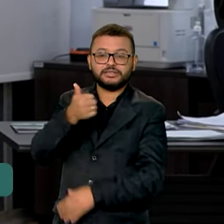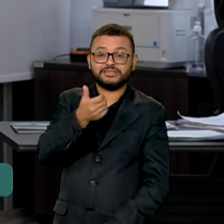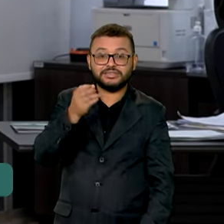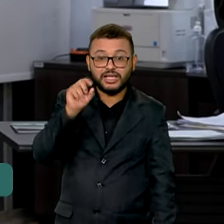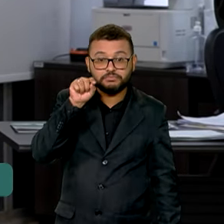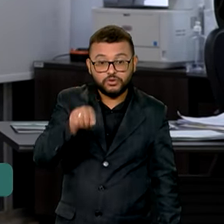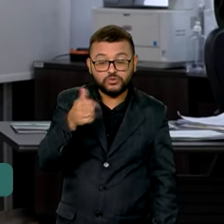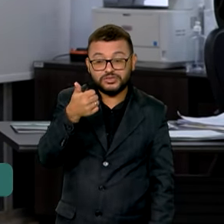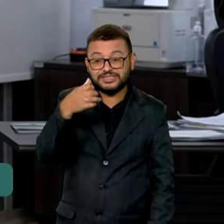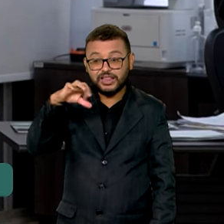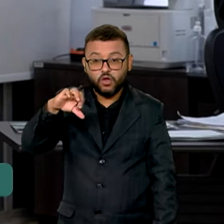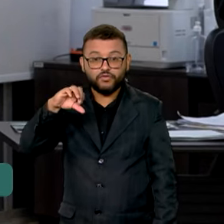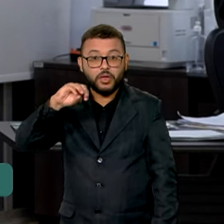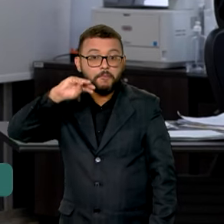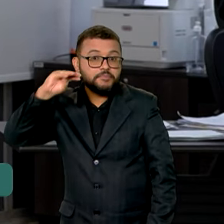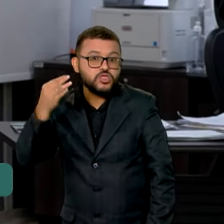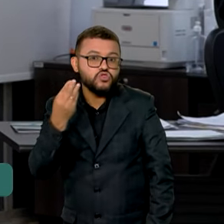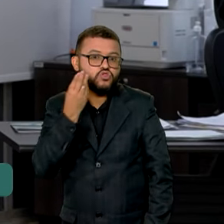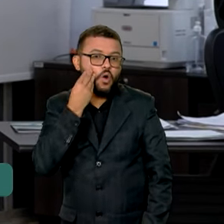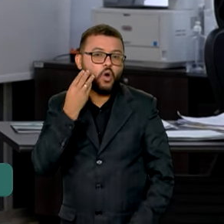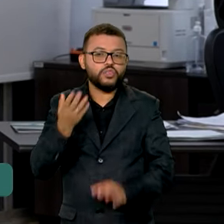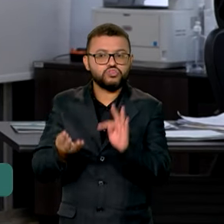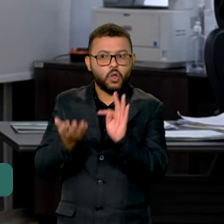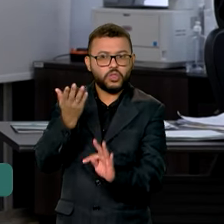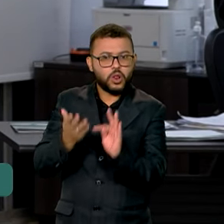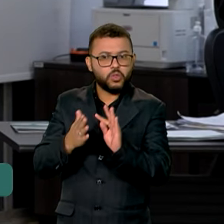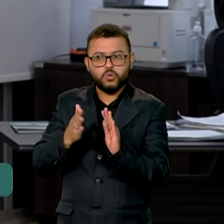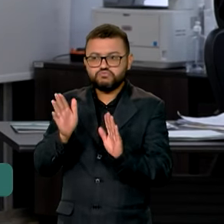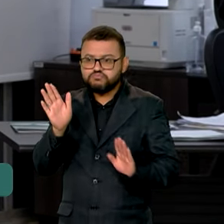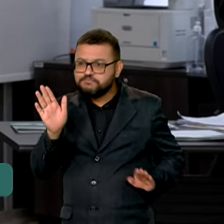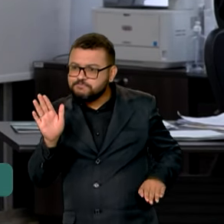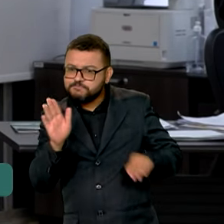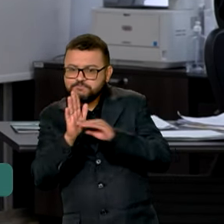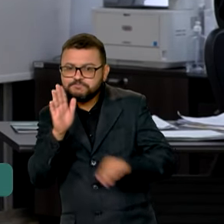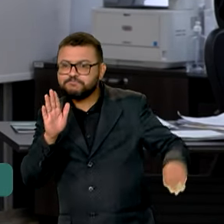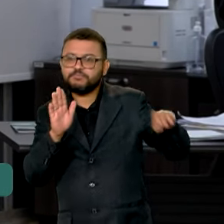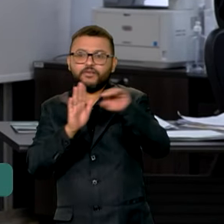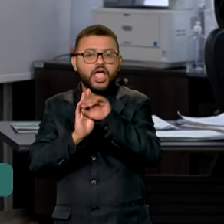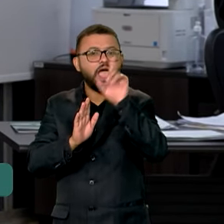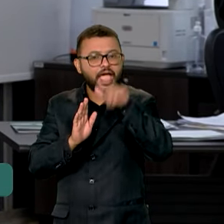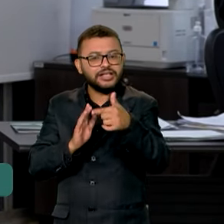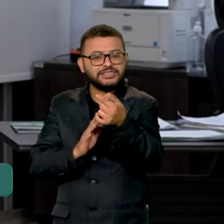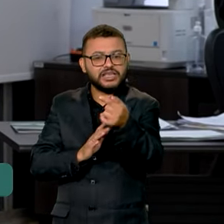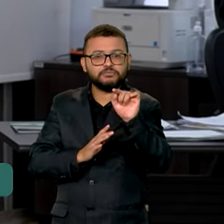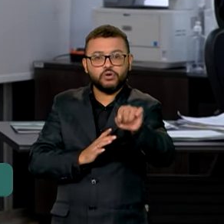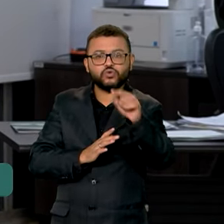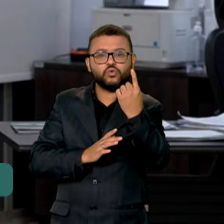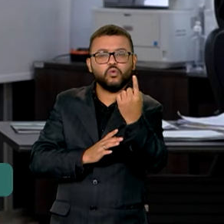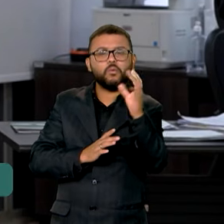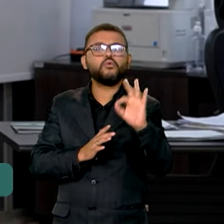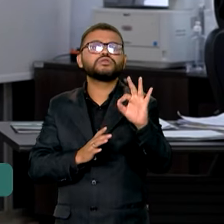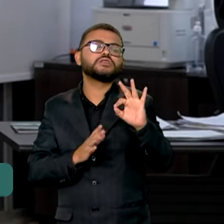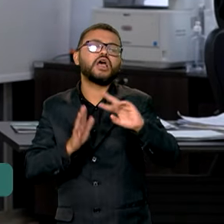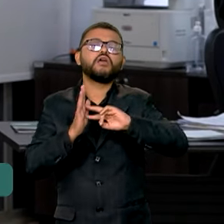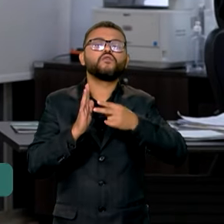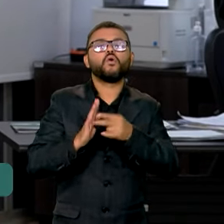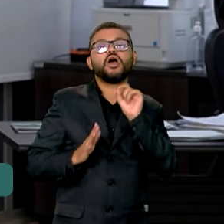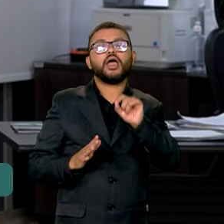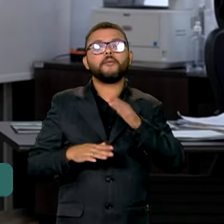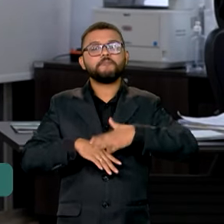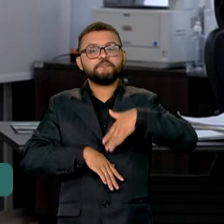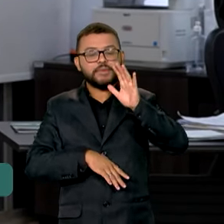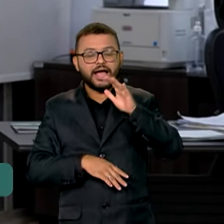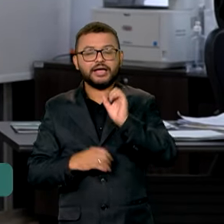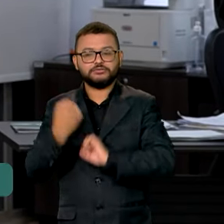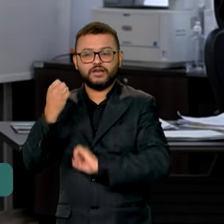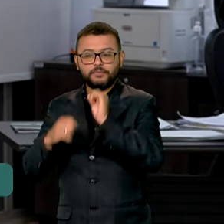,19 milhões de toneladas, um aumento de 7,1%. O que isso significa? Mais